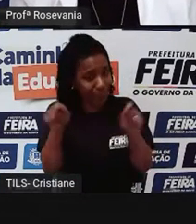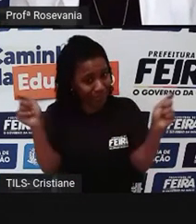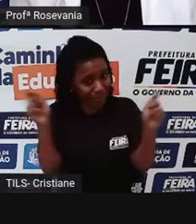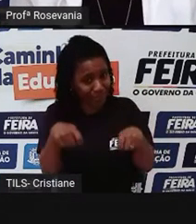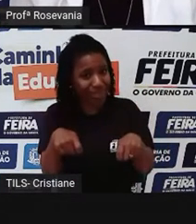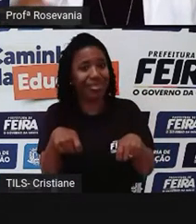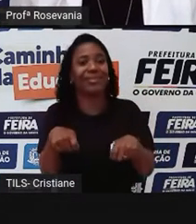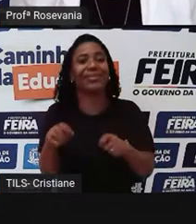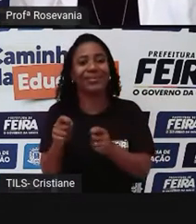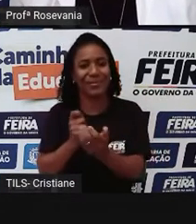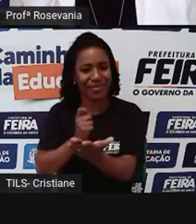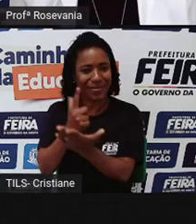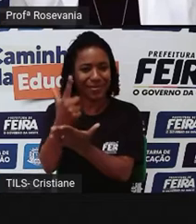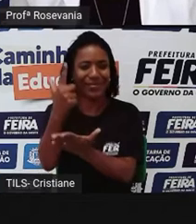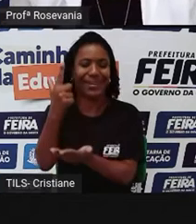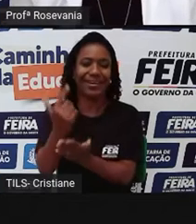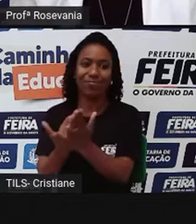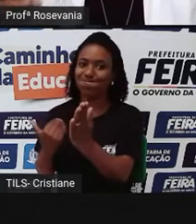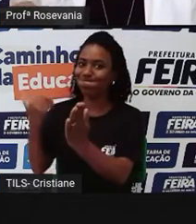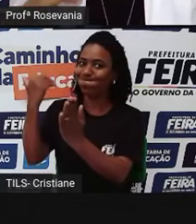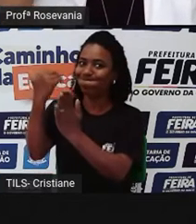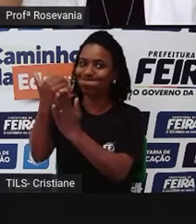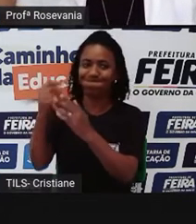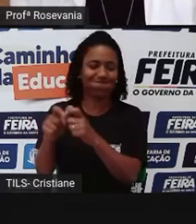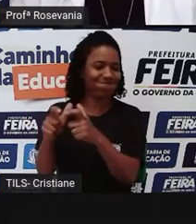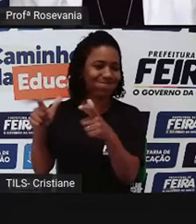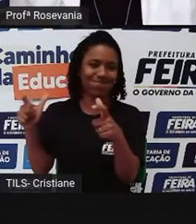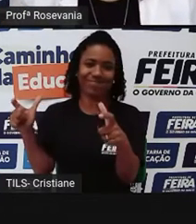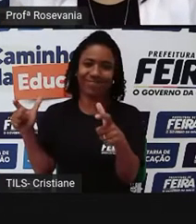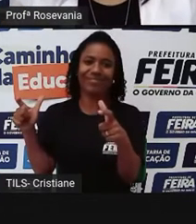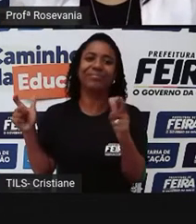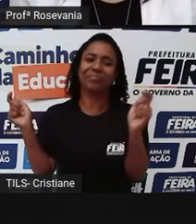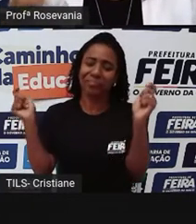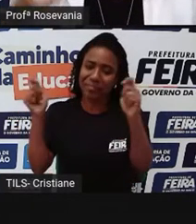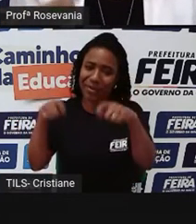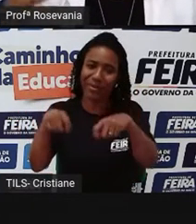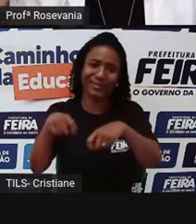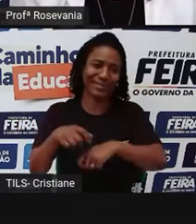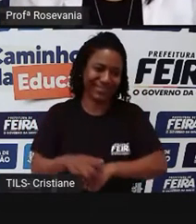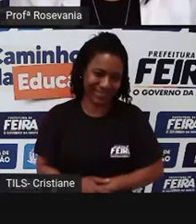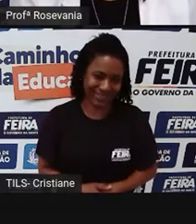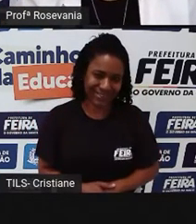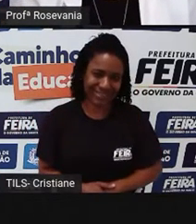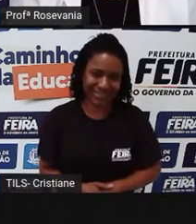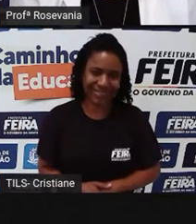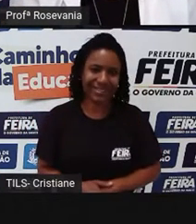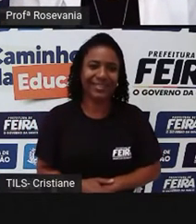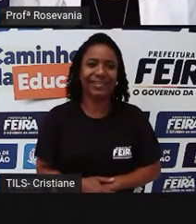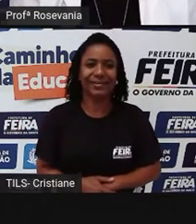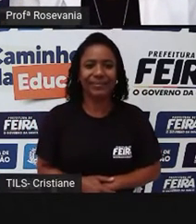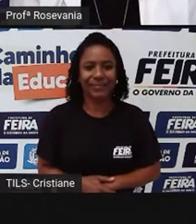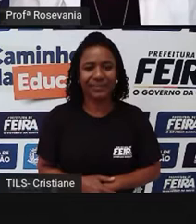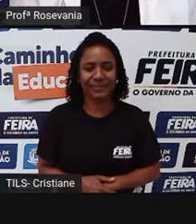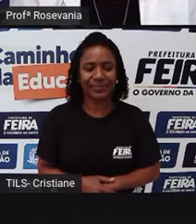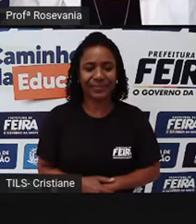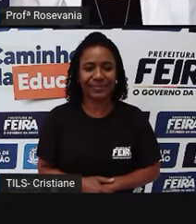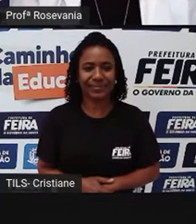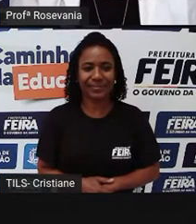você também pode ter uma conta profissional lá e poder comprar numa quantidade maior ali, né?